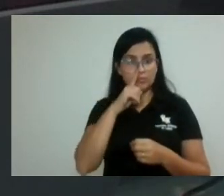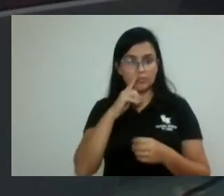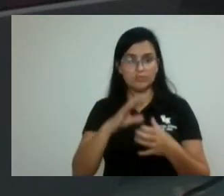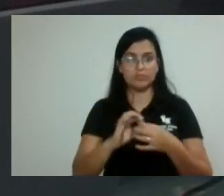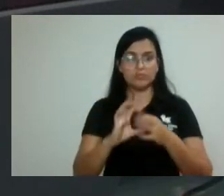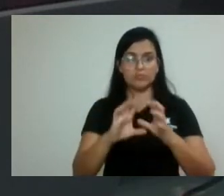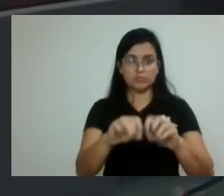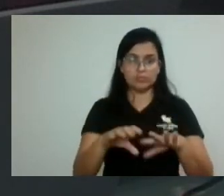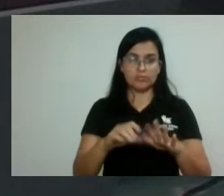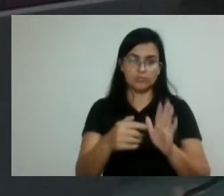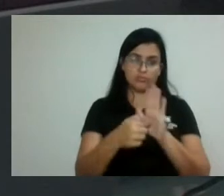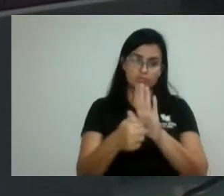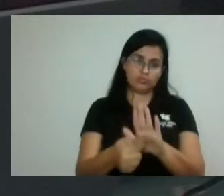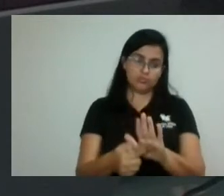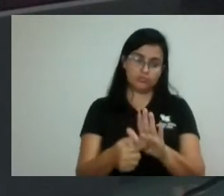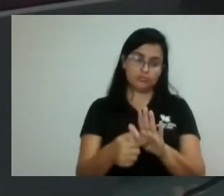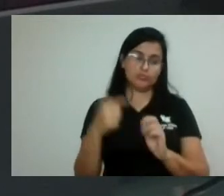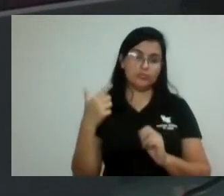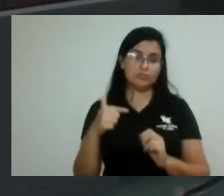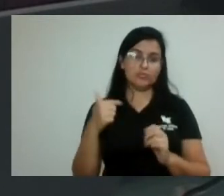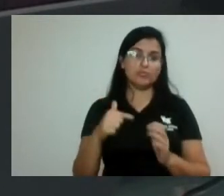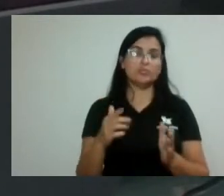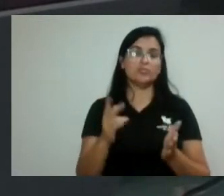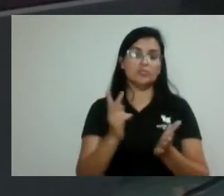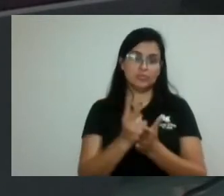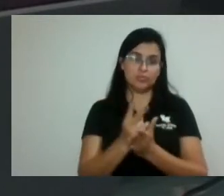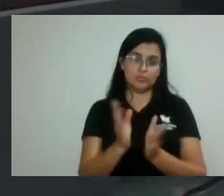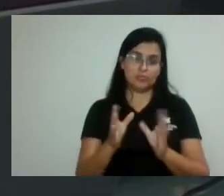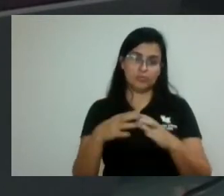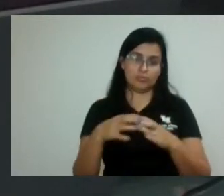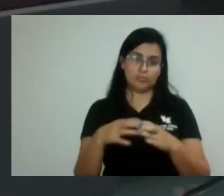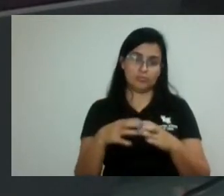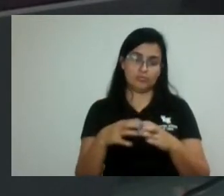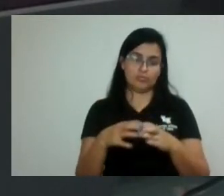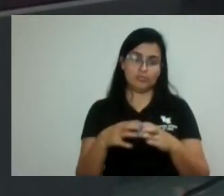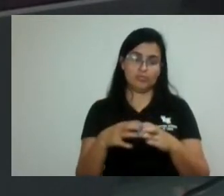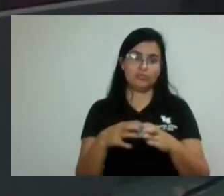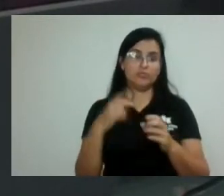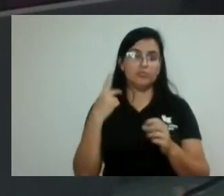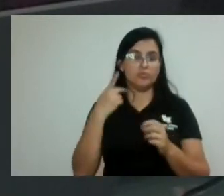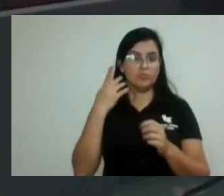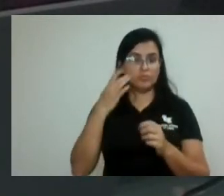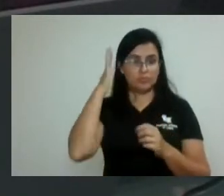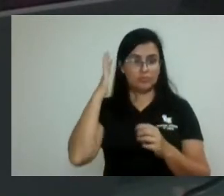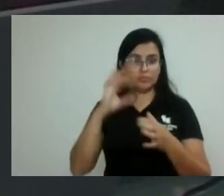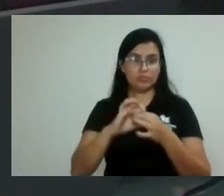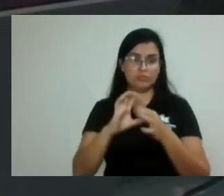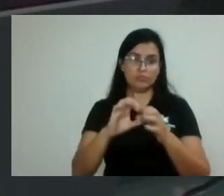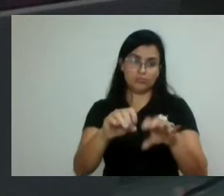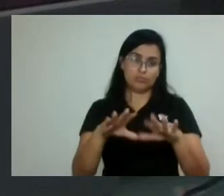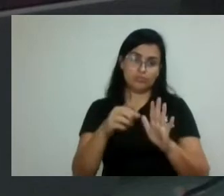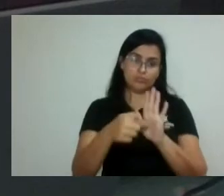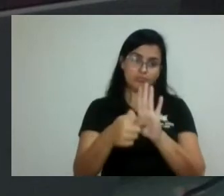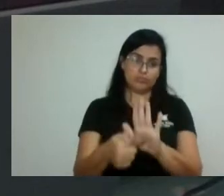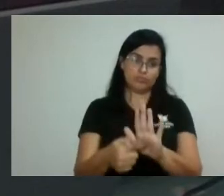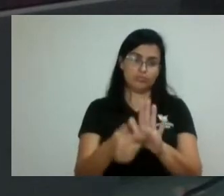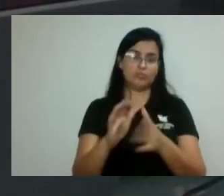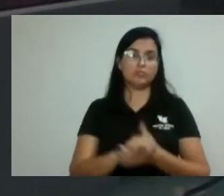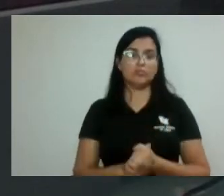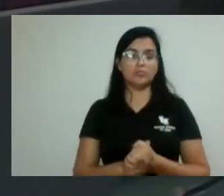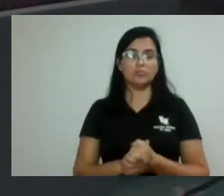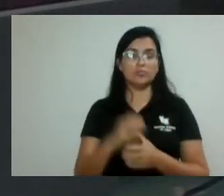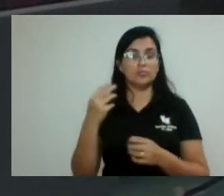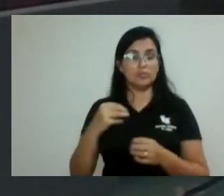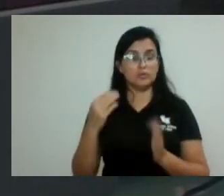voto. Segundo membro dessa comissão, de urbanismo, vereador Pardal, também liberando para o plenário, onde manifestará seu voto. Terceira e último membro dessa comissão,